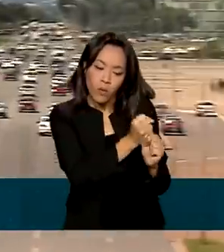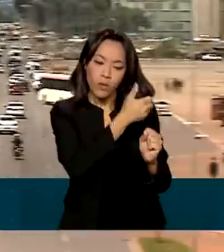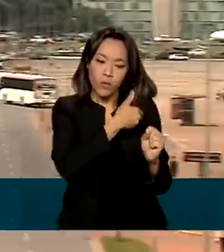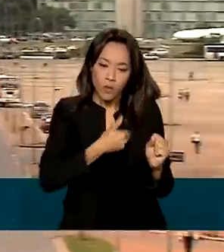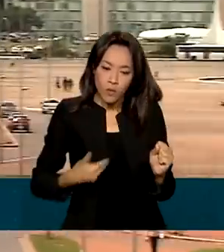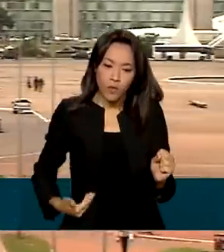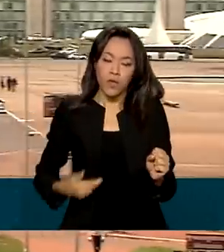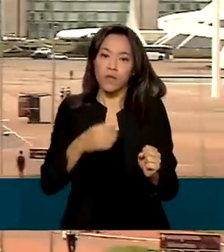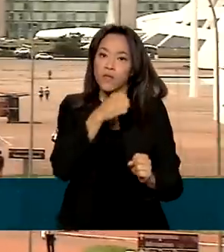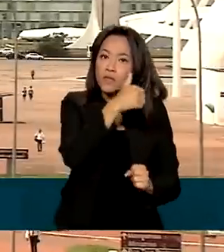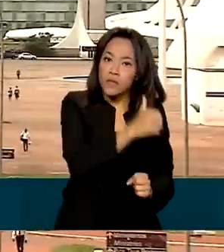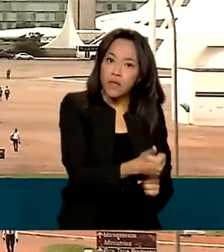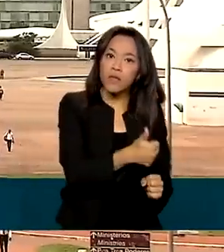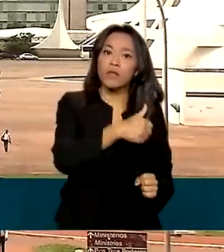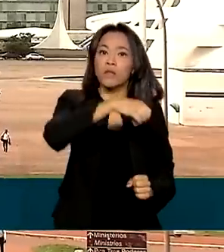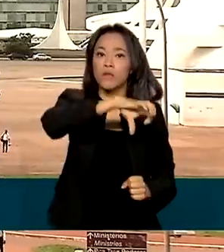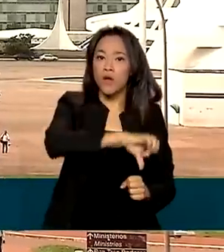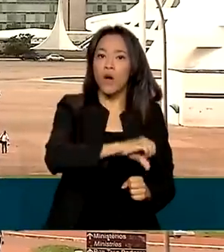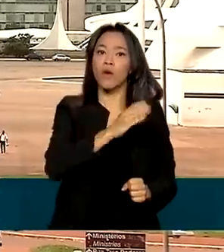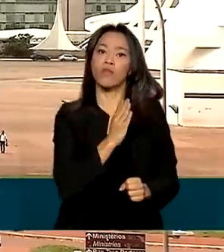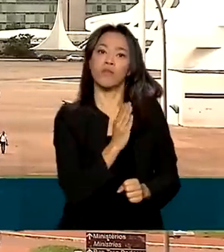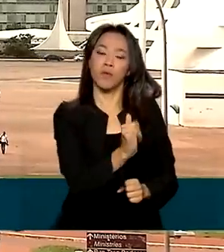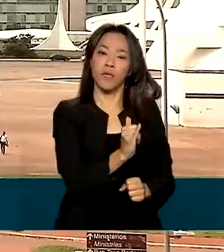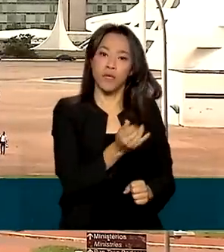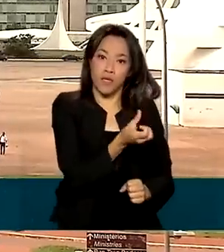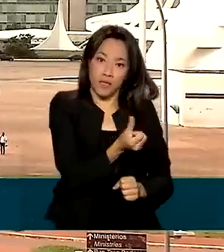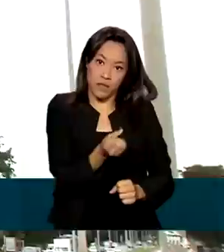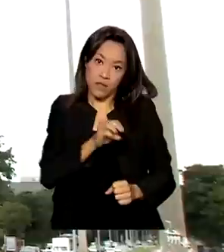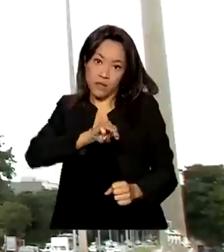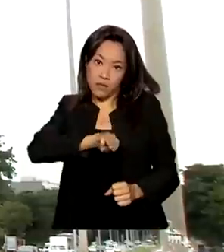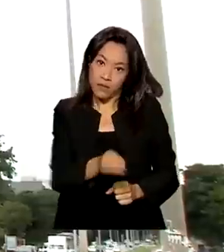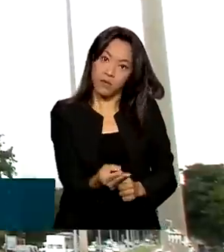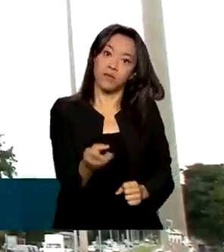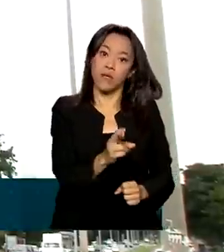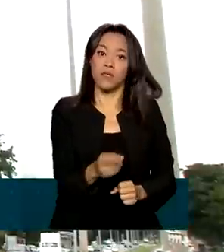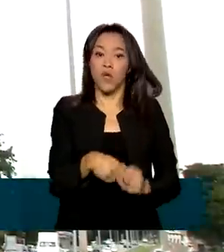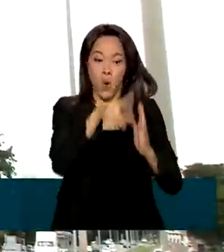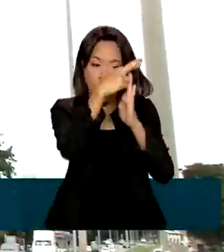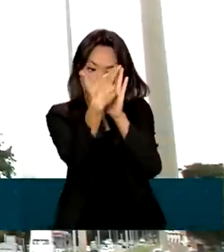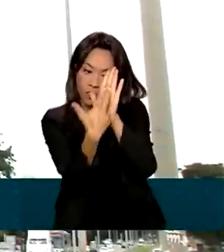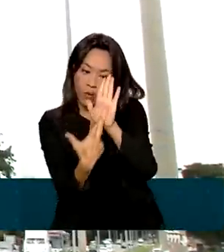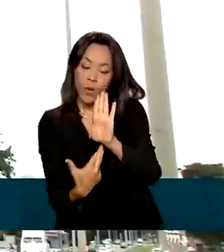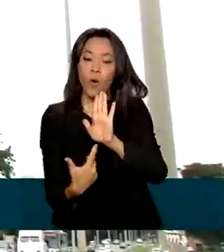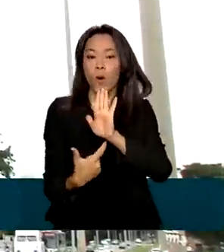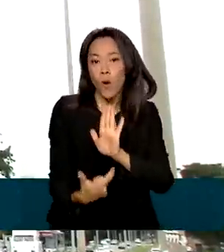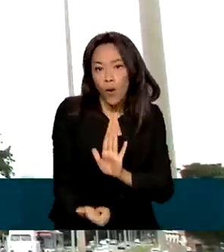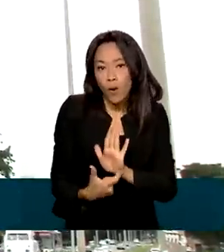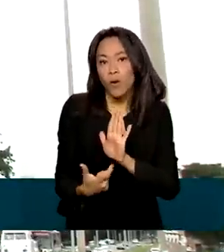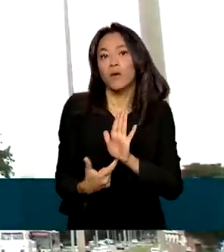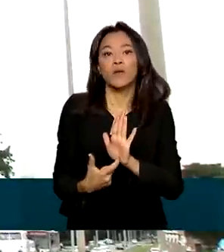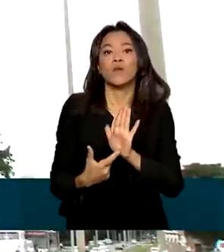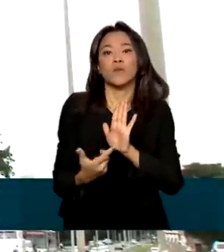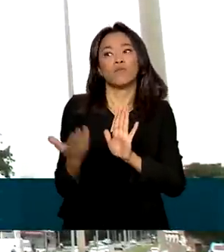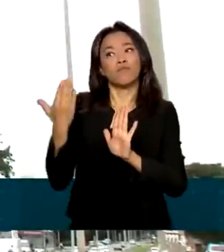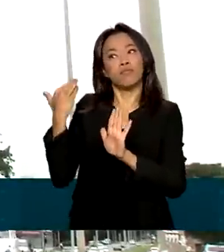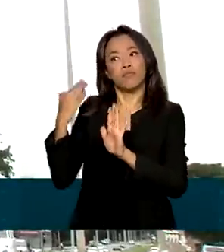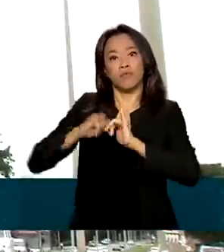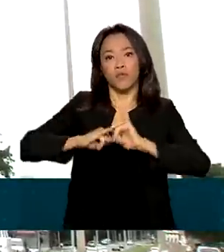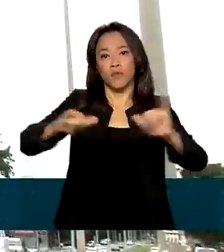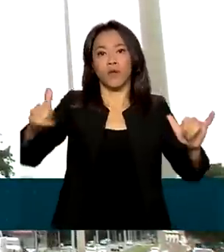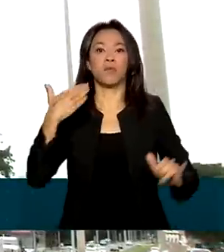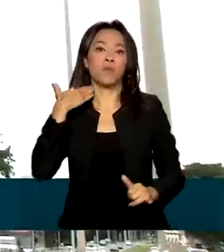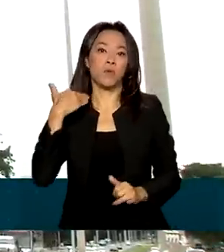109 bilhões e 600 milhões de reais. O relatório de estatísticas fiscais divulgado pelo Banco